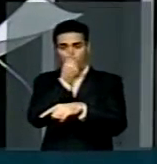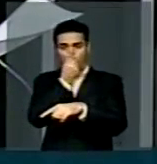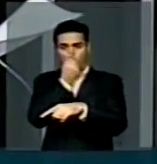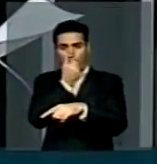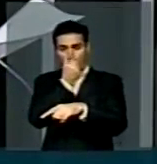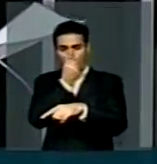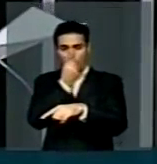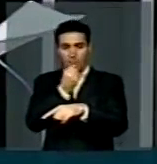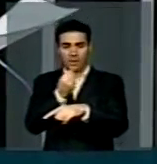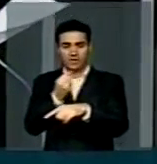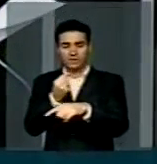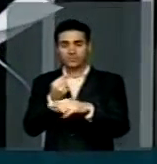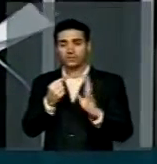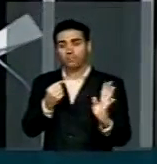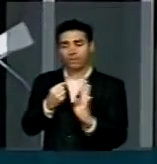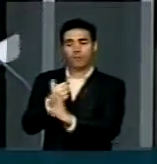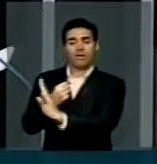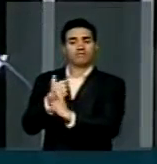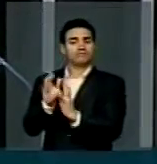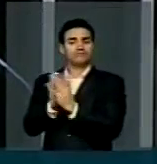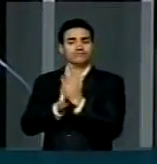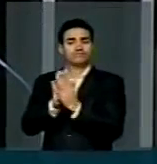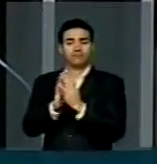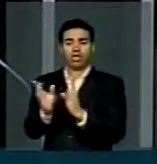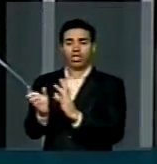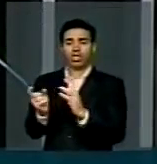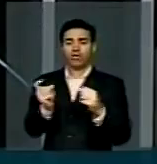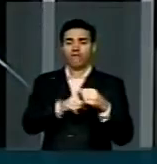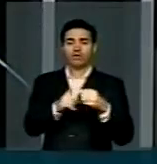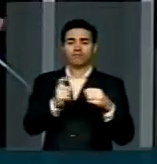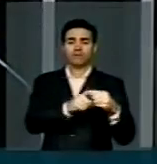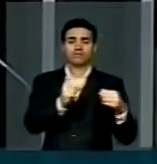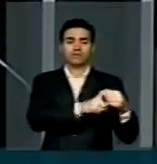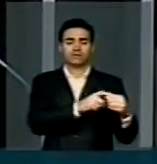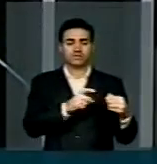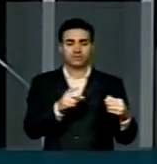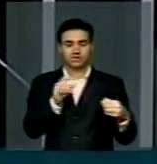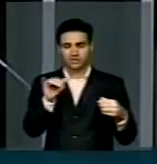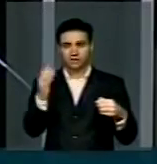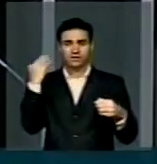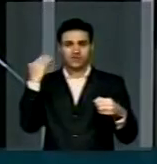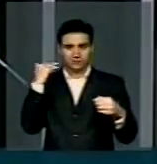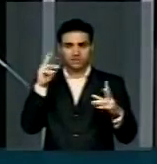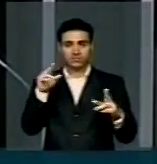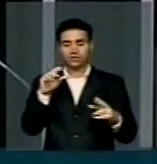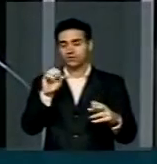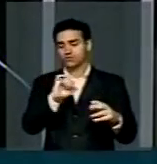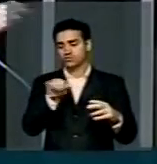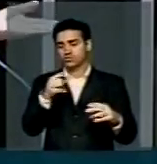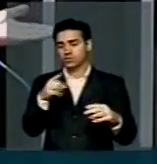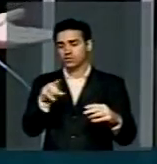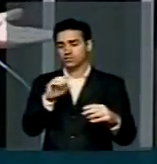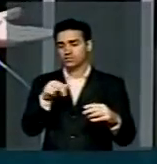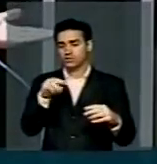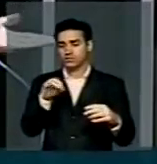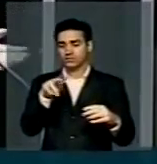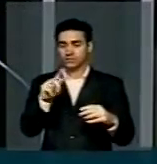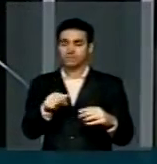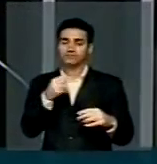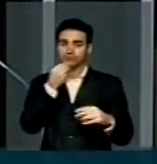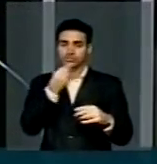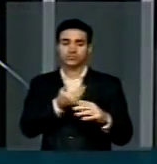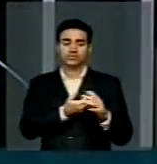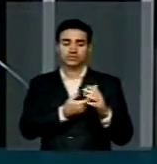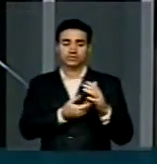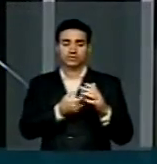em vez de ir para frente, vinha para trás, se fosse no tempo do João Saldanha, a coisa era diferente, mas infelizmente,